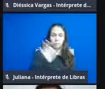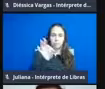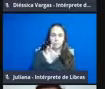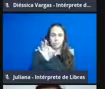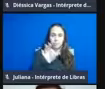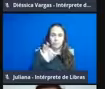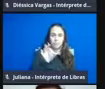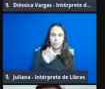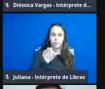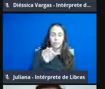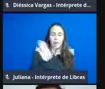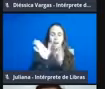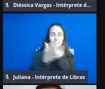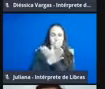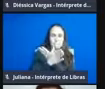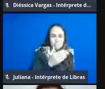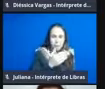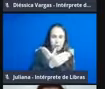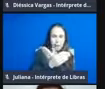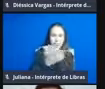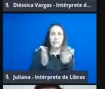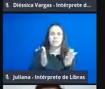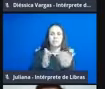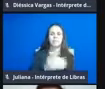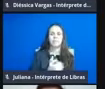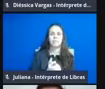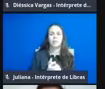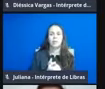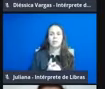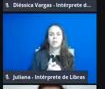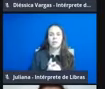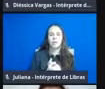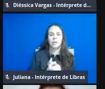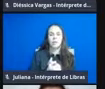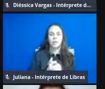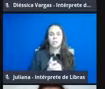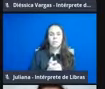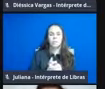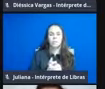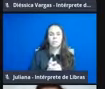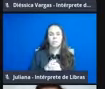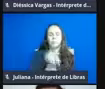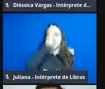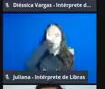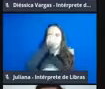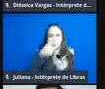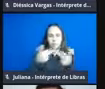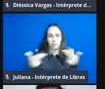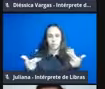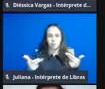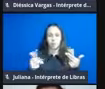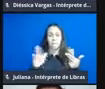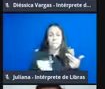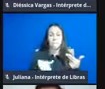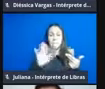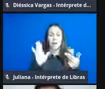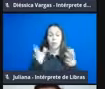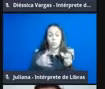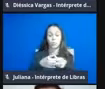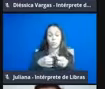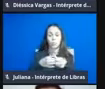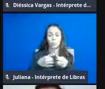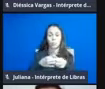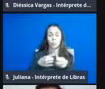mariposas ou borboletas. Então, como eu falei, então, os insetos aí, maior grupo de animais do planeta,